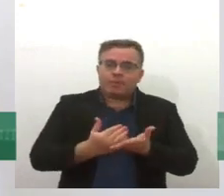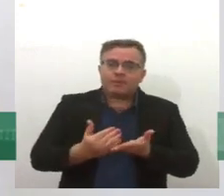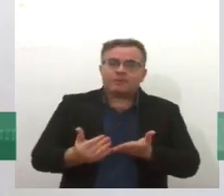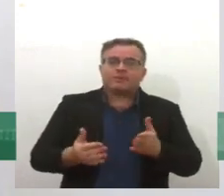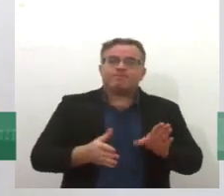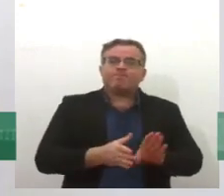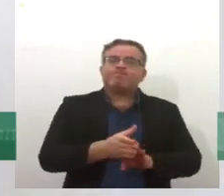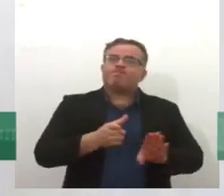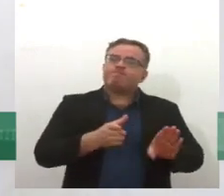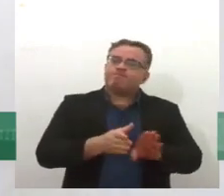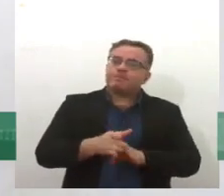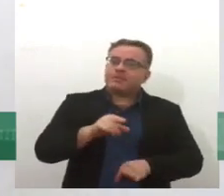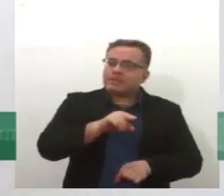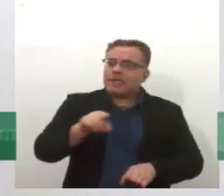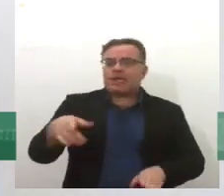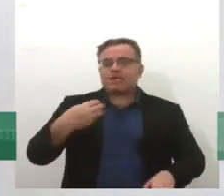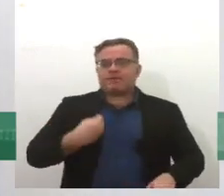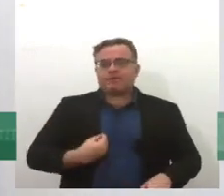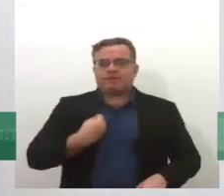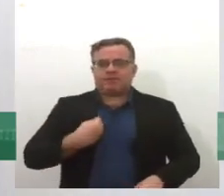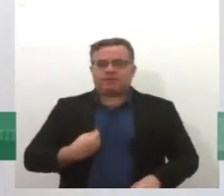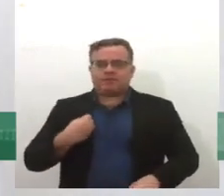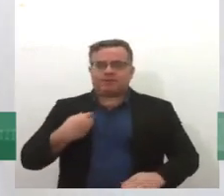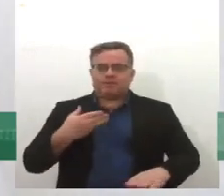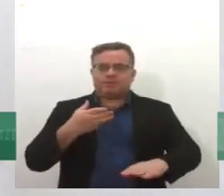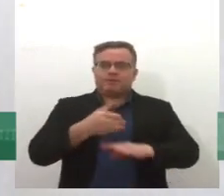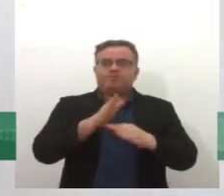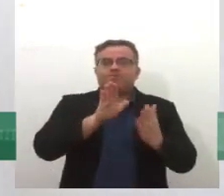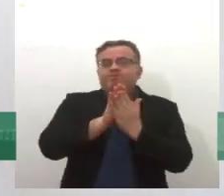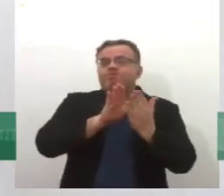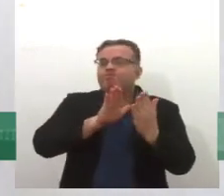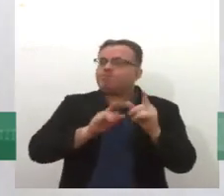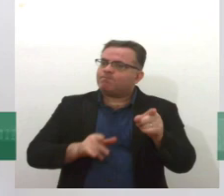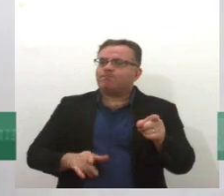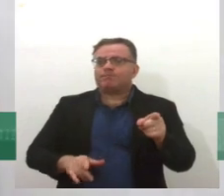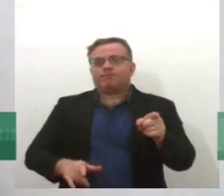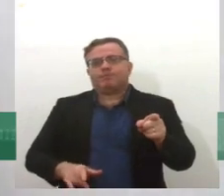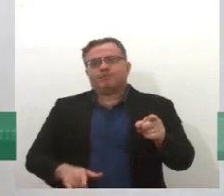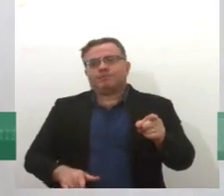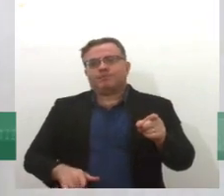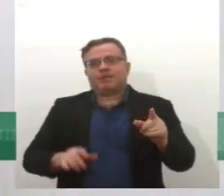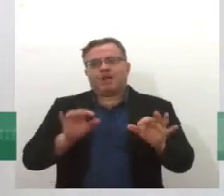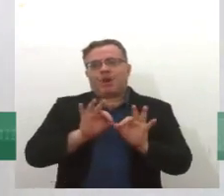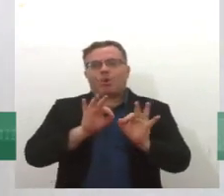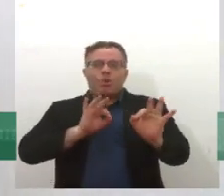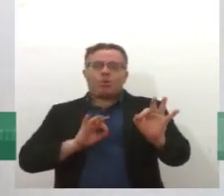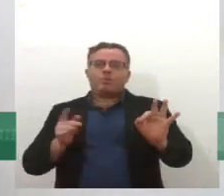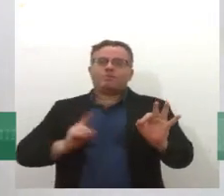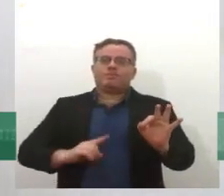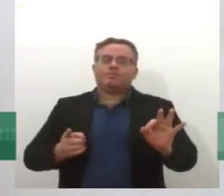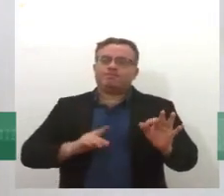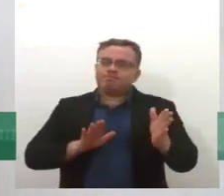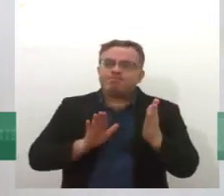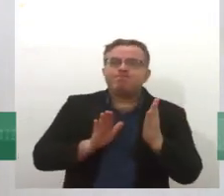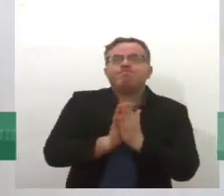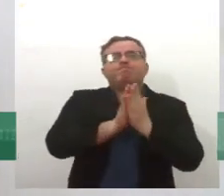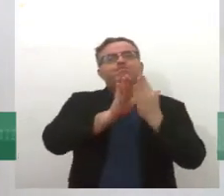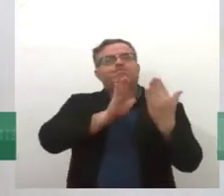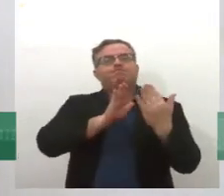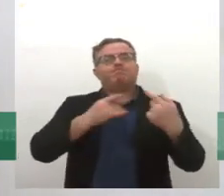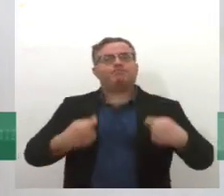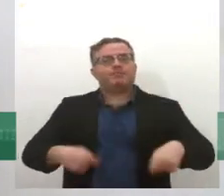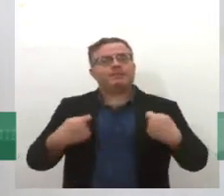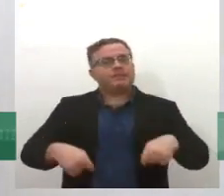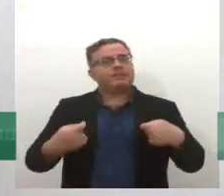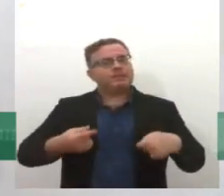ali onde ela se encontra, da forma como as pessoas precisam. Então, eu concordo com a Ana, assim, da necessidade de